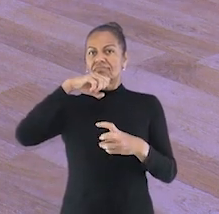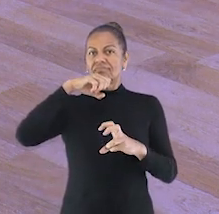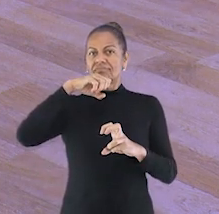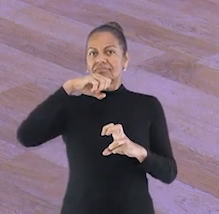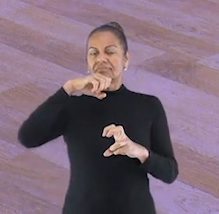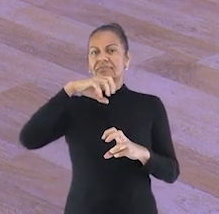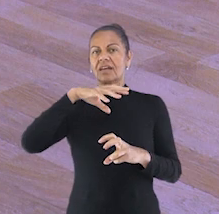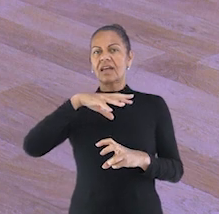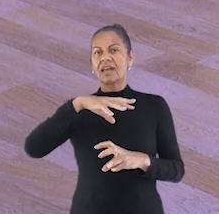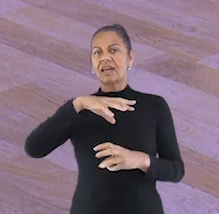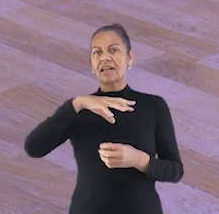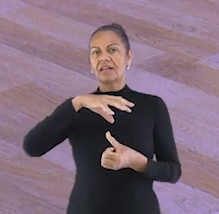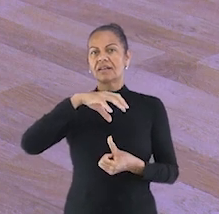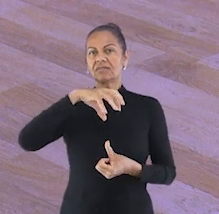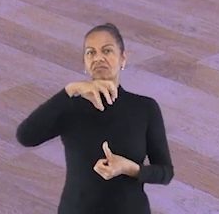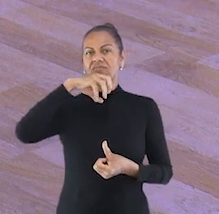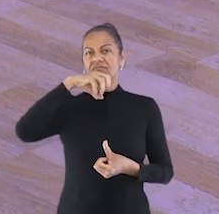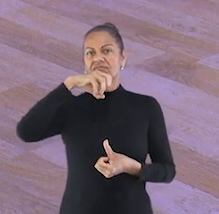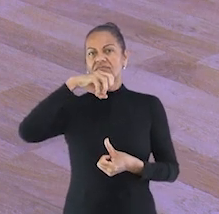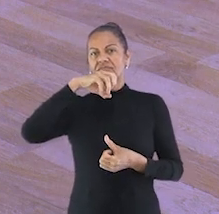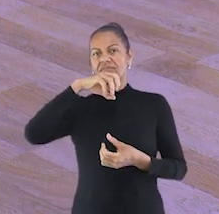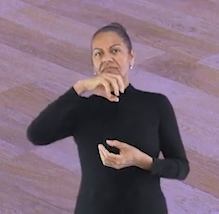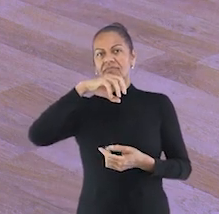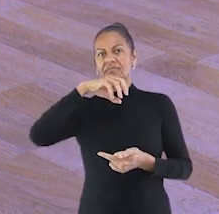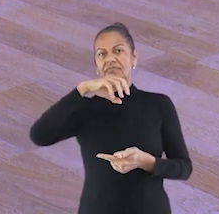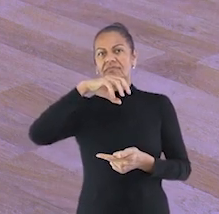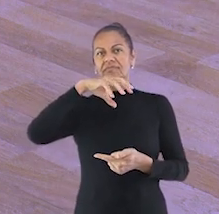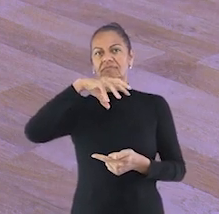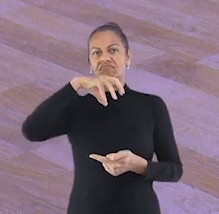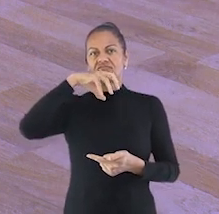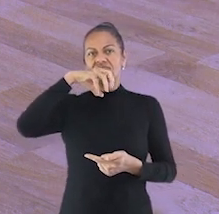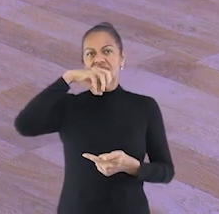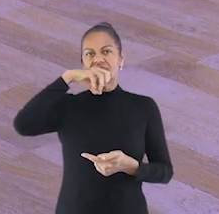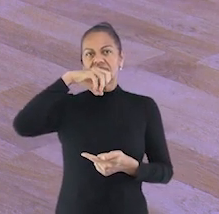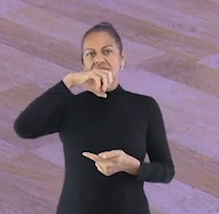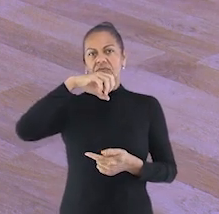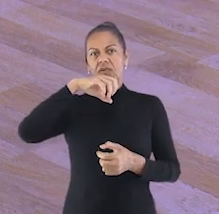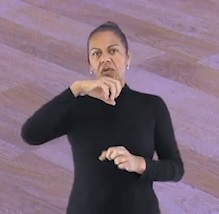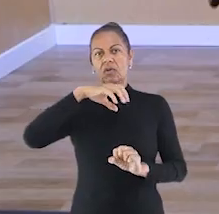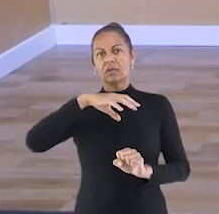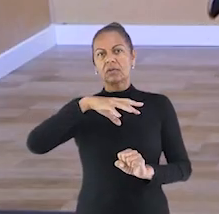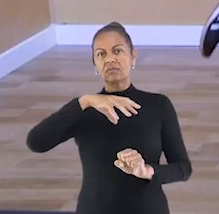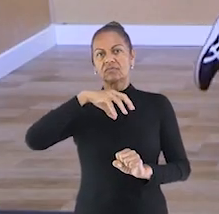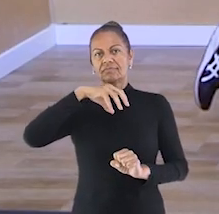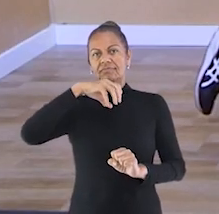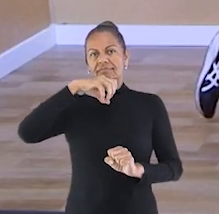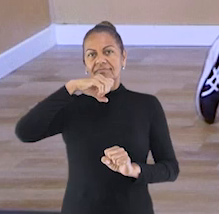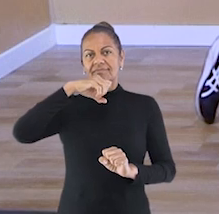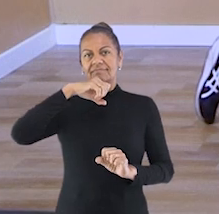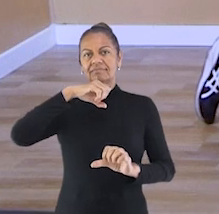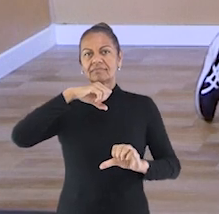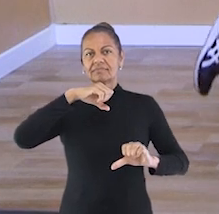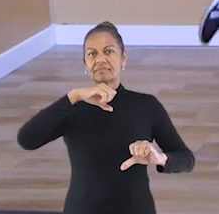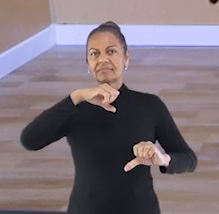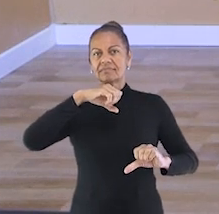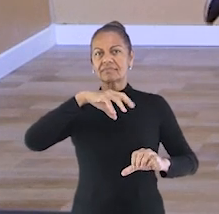dois, seis, sete, oito,